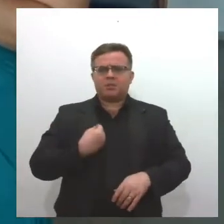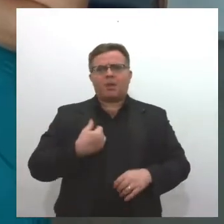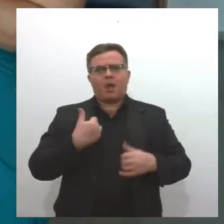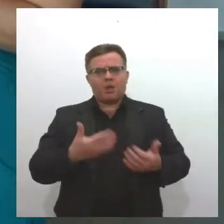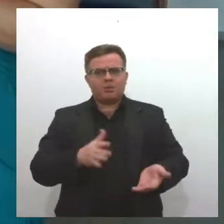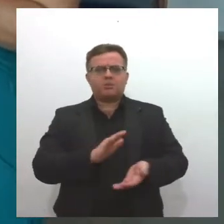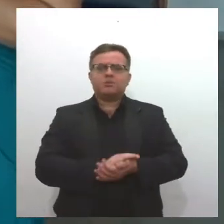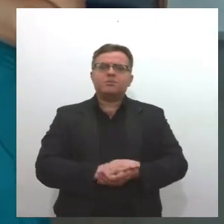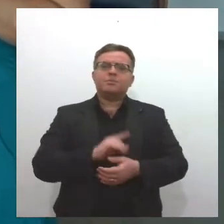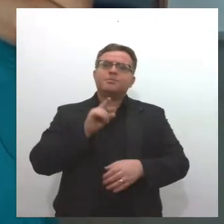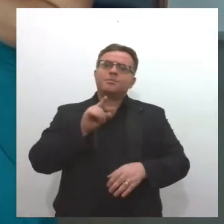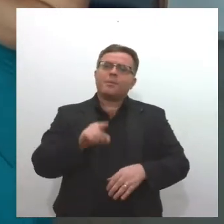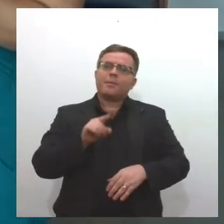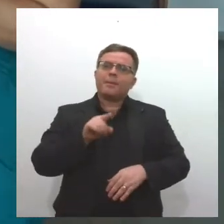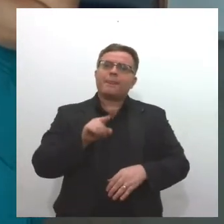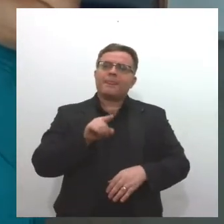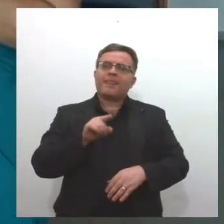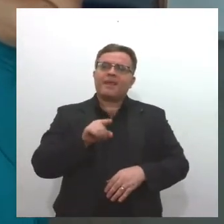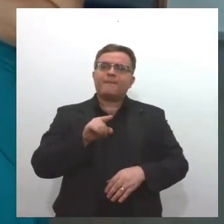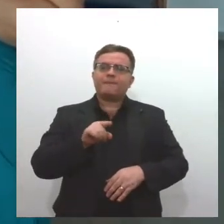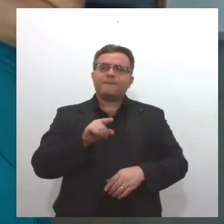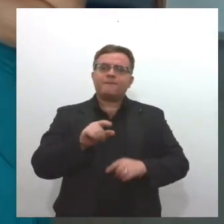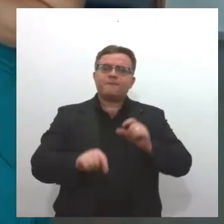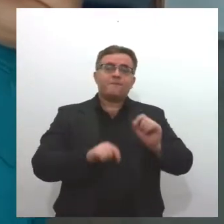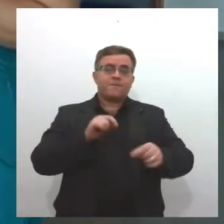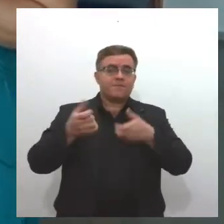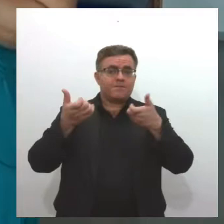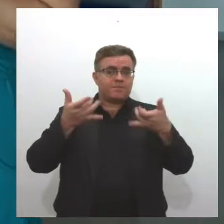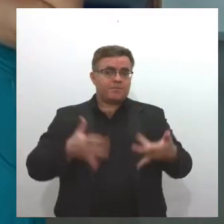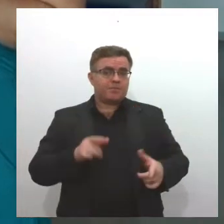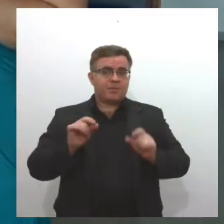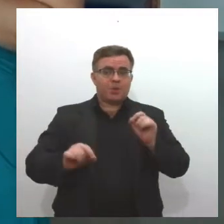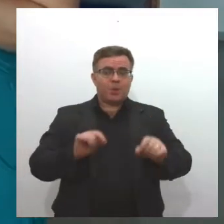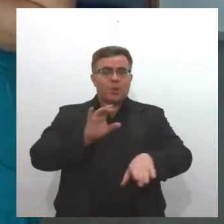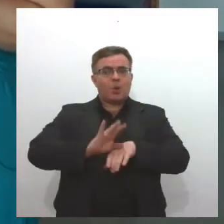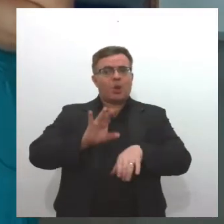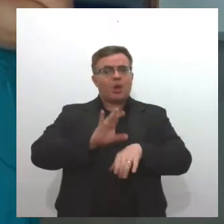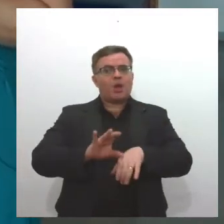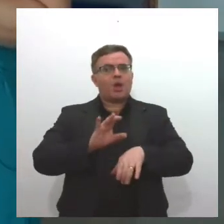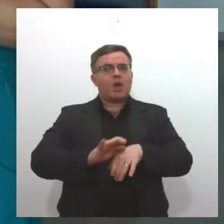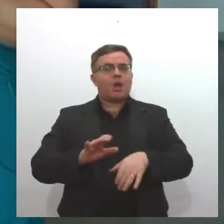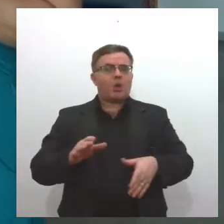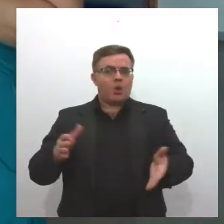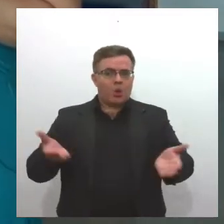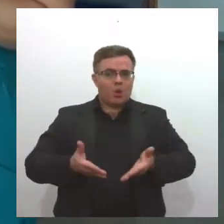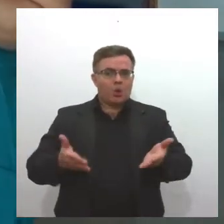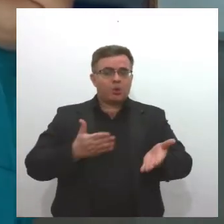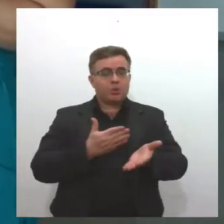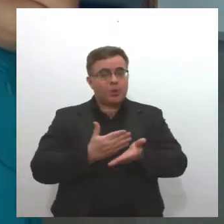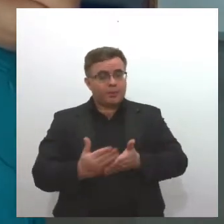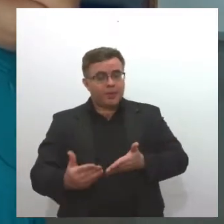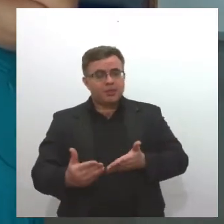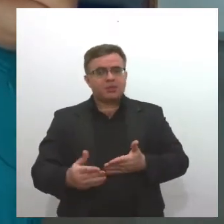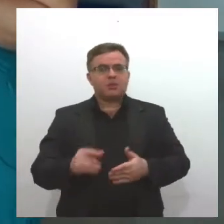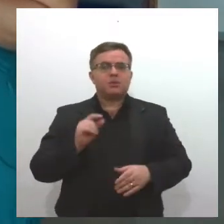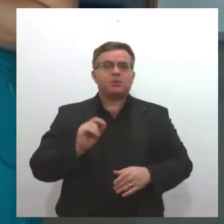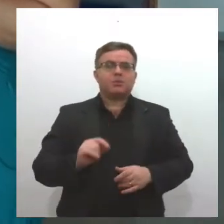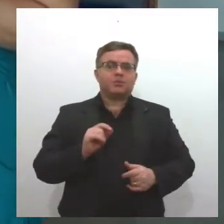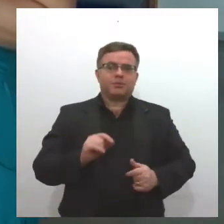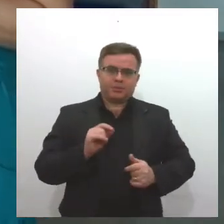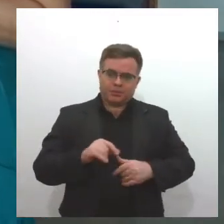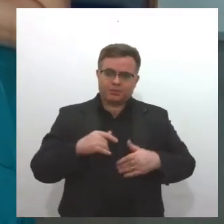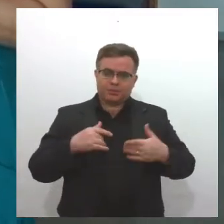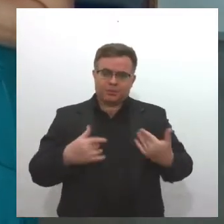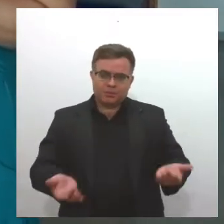Essa inscrição, como a senhora falou, o curso começa alguns ainda hoje. Mas o curso,